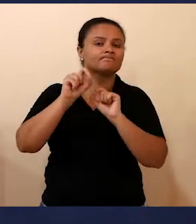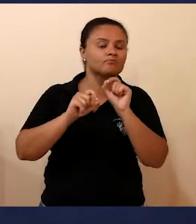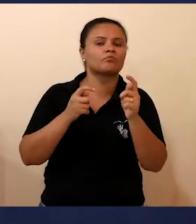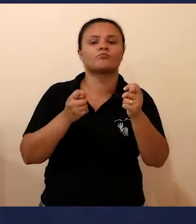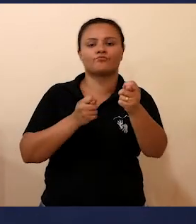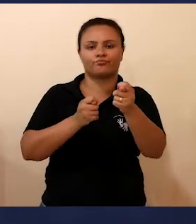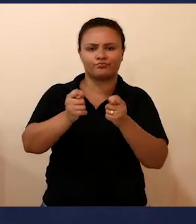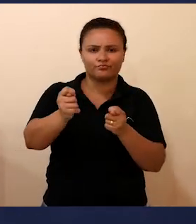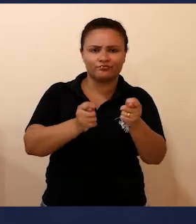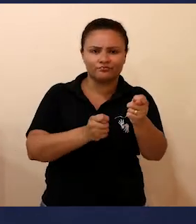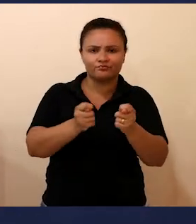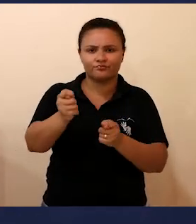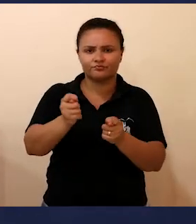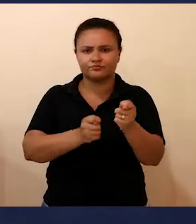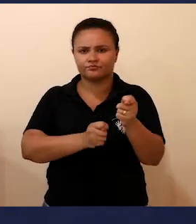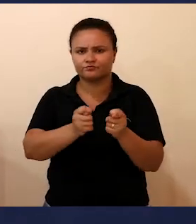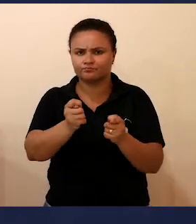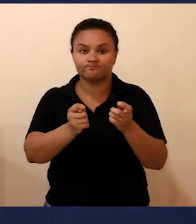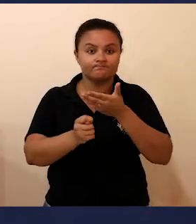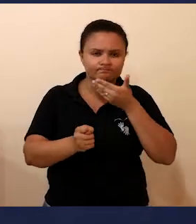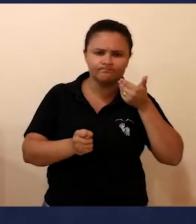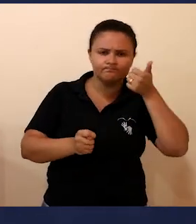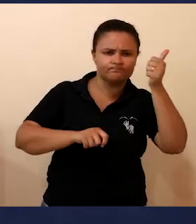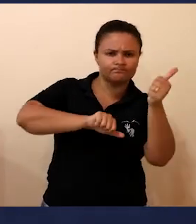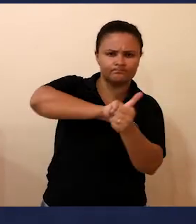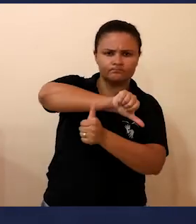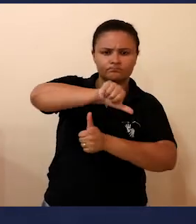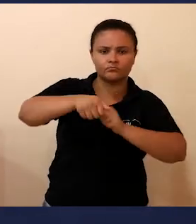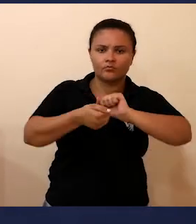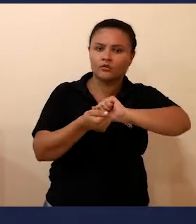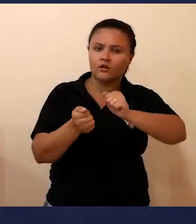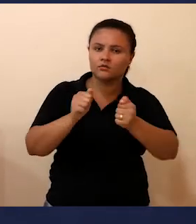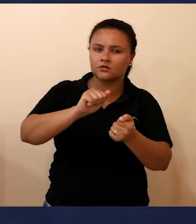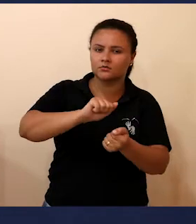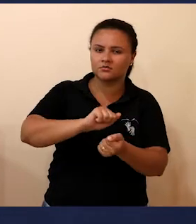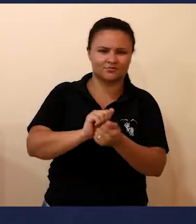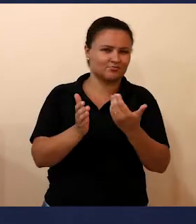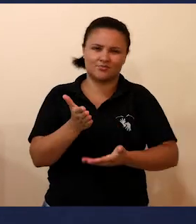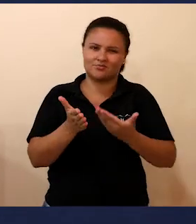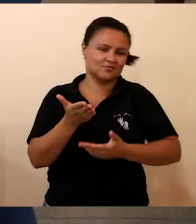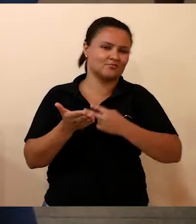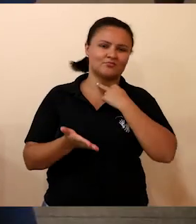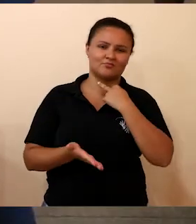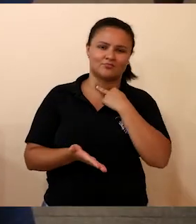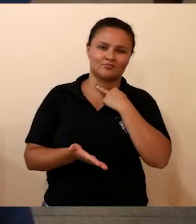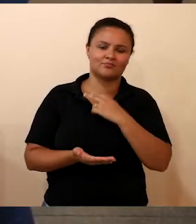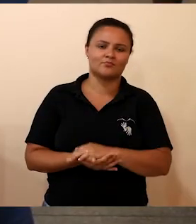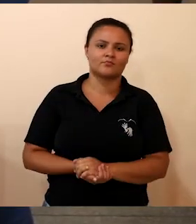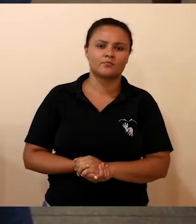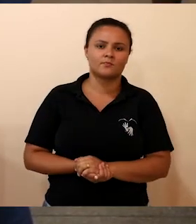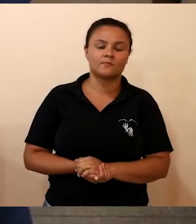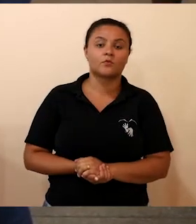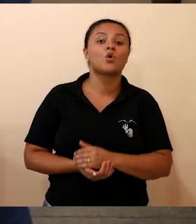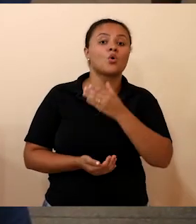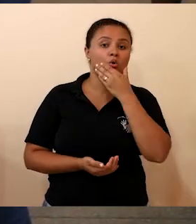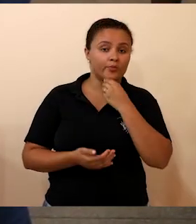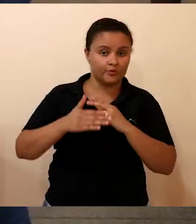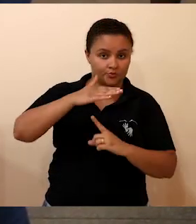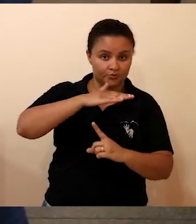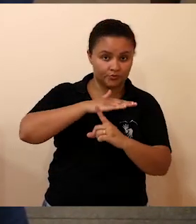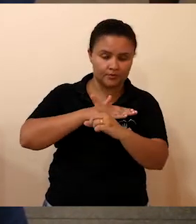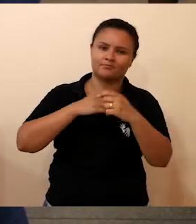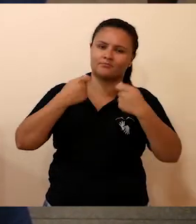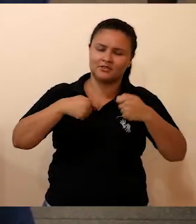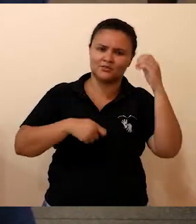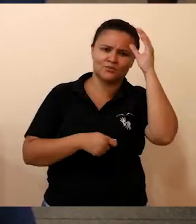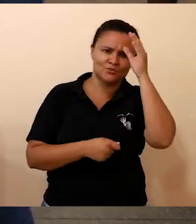e uma melhor adequação para o desperdício desse alimento. O consumidor precisa estar consciente do